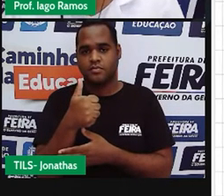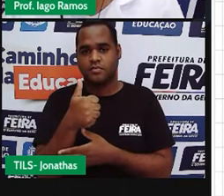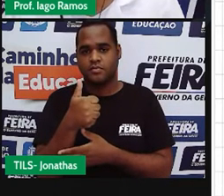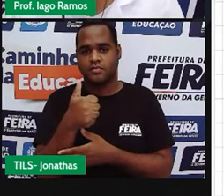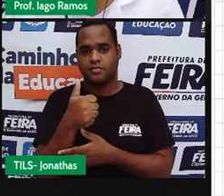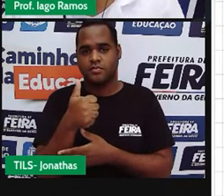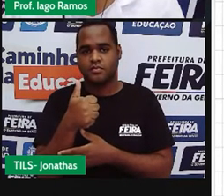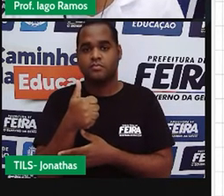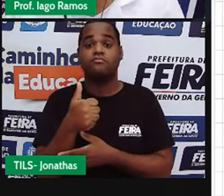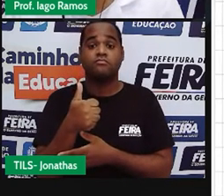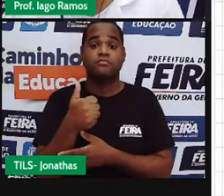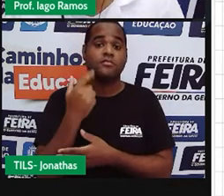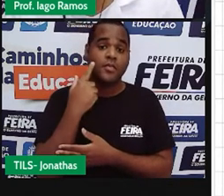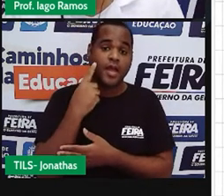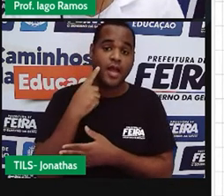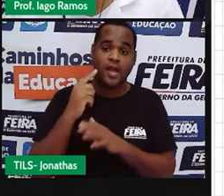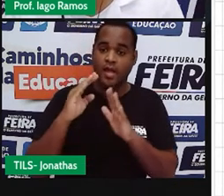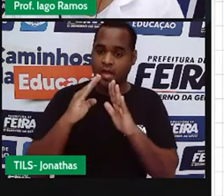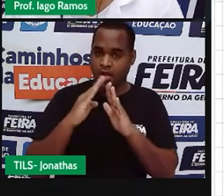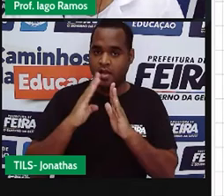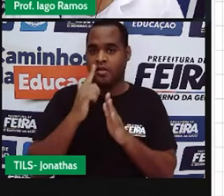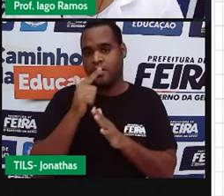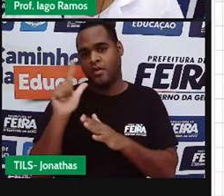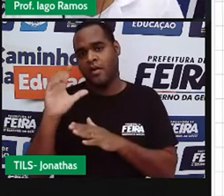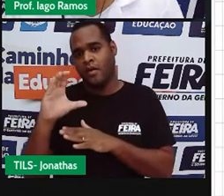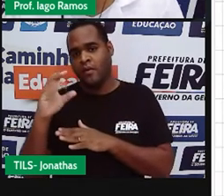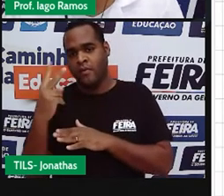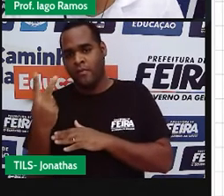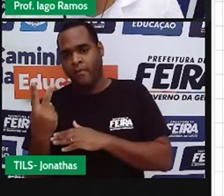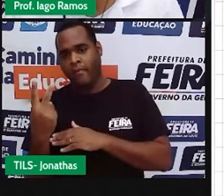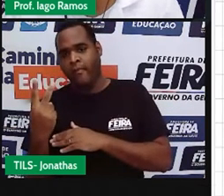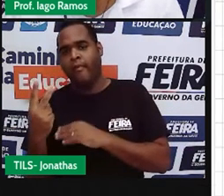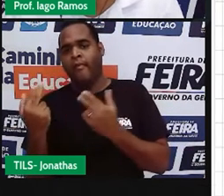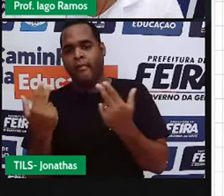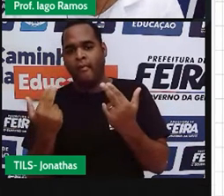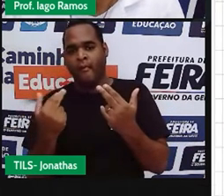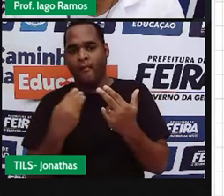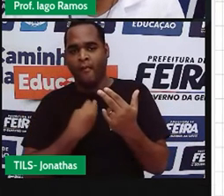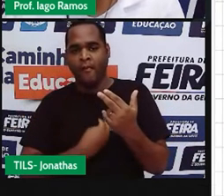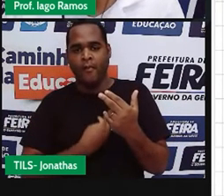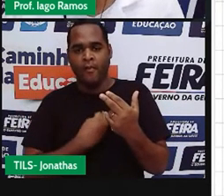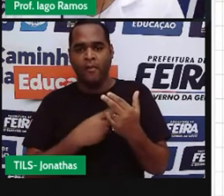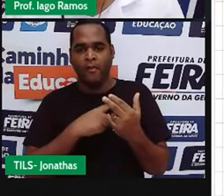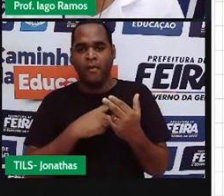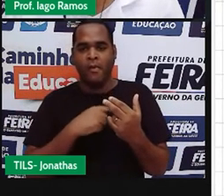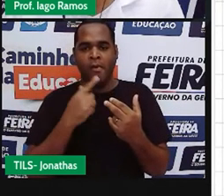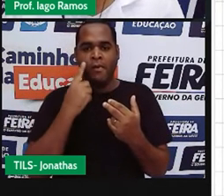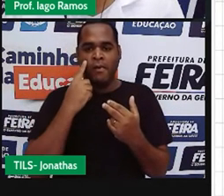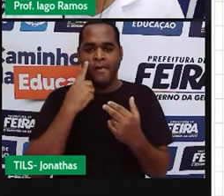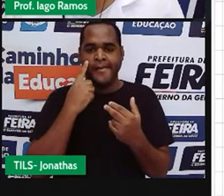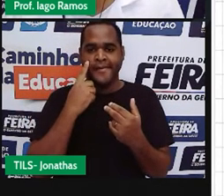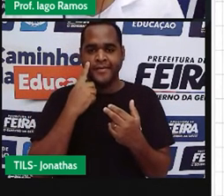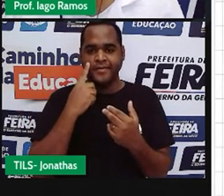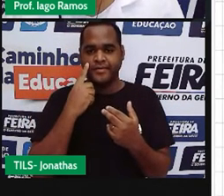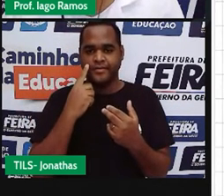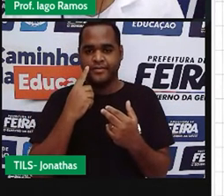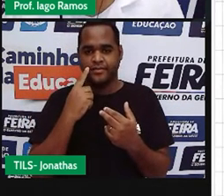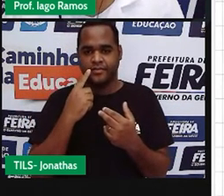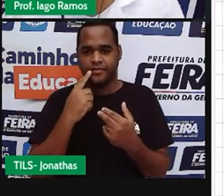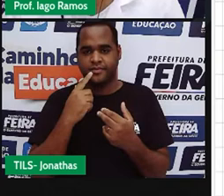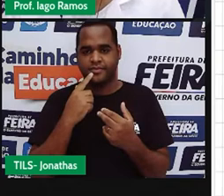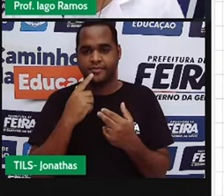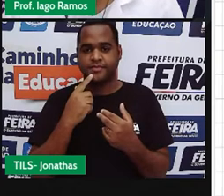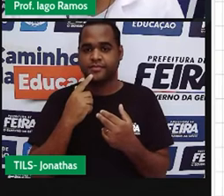Será que do poço até a casa 2 vai dar 7,21 de novo? Venha comigo, então. Olha aqui a medida.